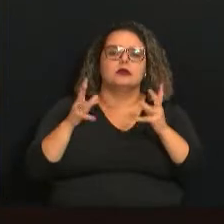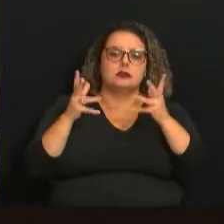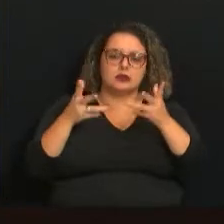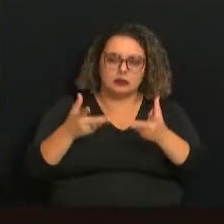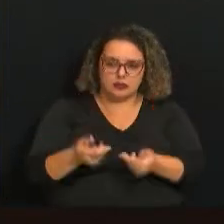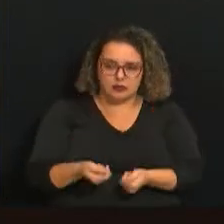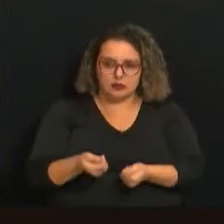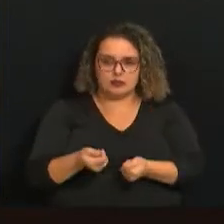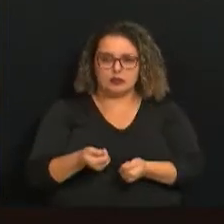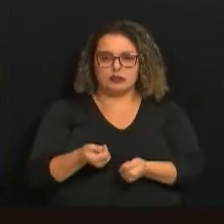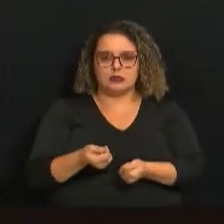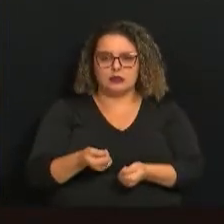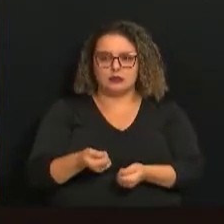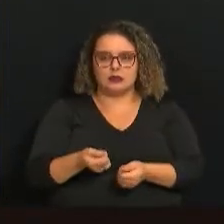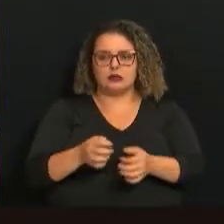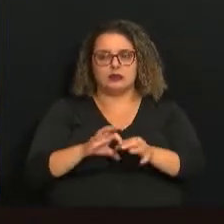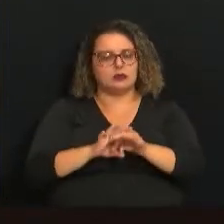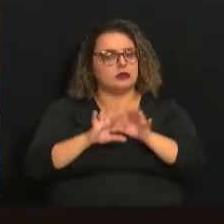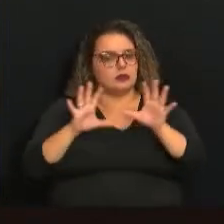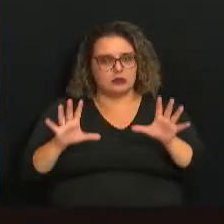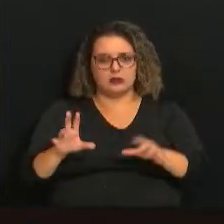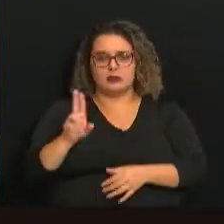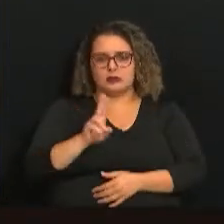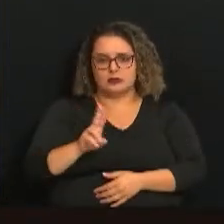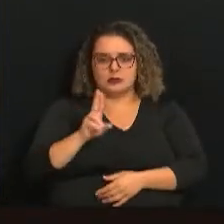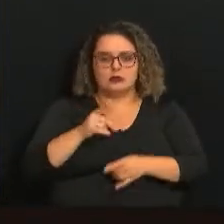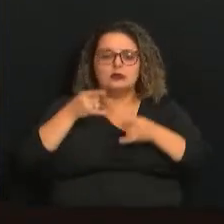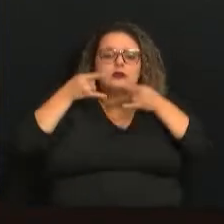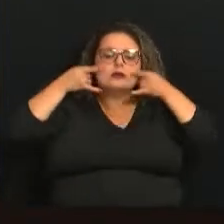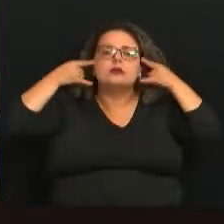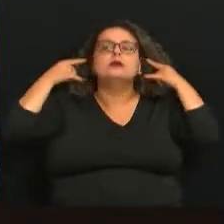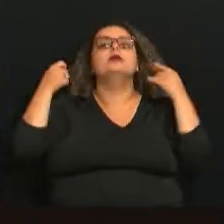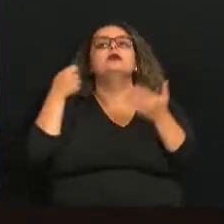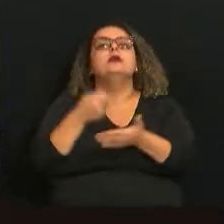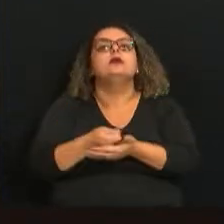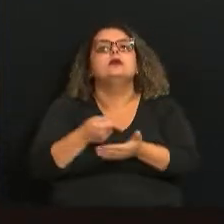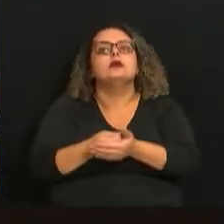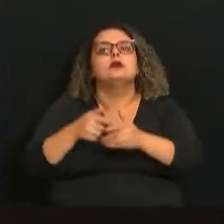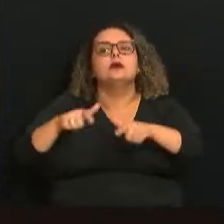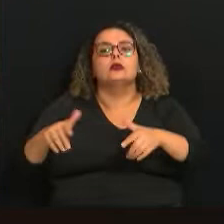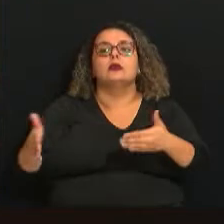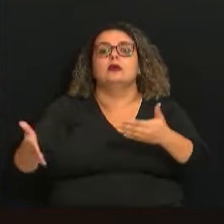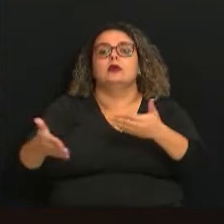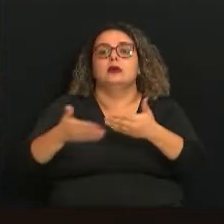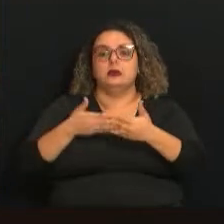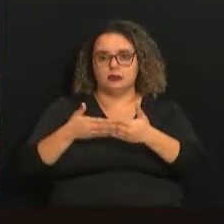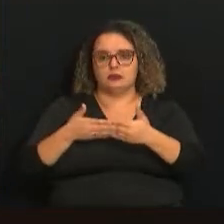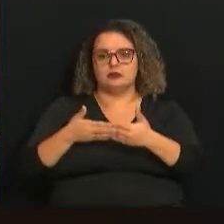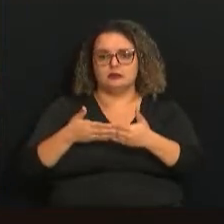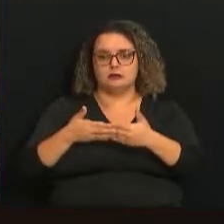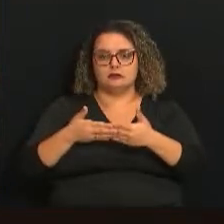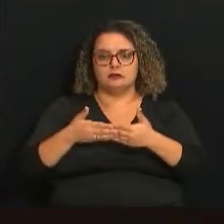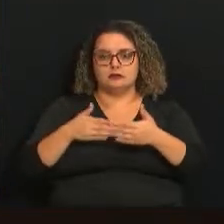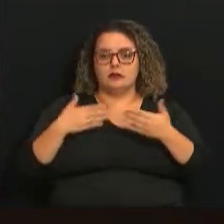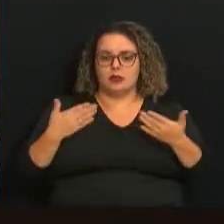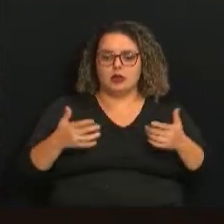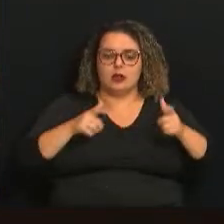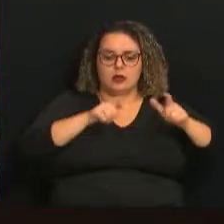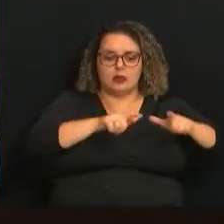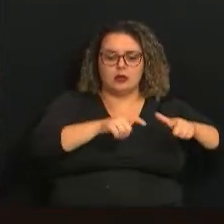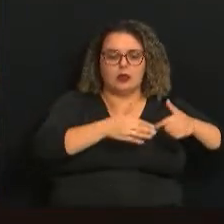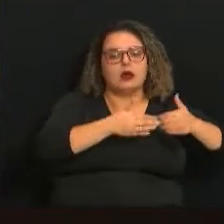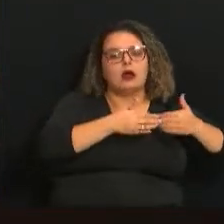tornando obrigatório o uso de máscaras apenas em ambientes fechados. Então, ambientes abertos,